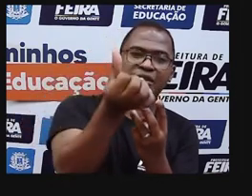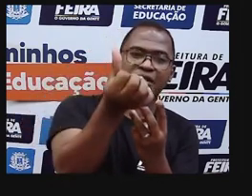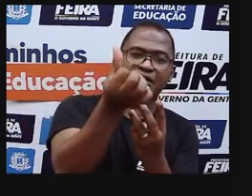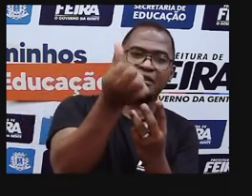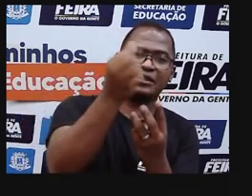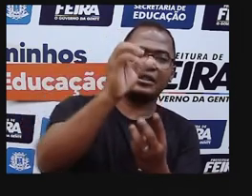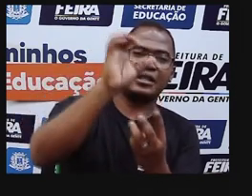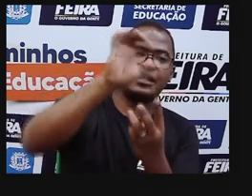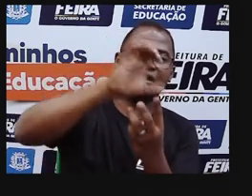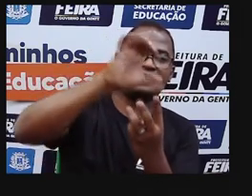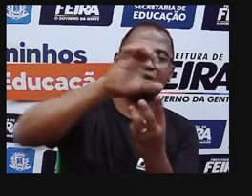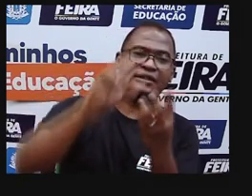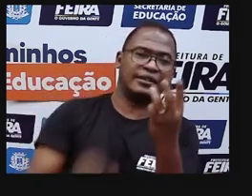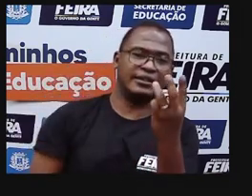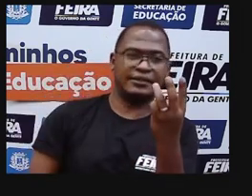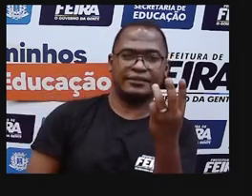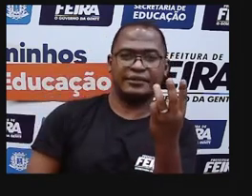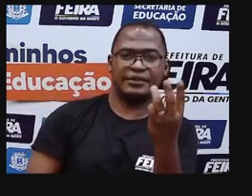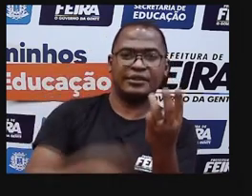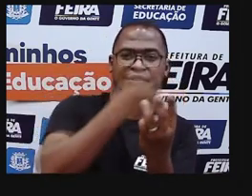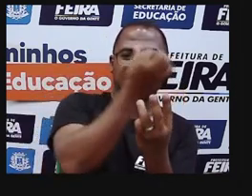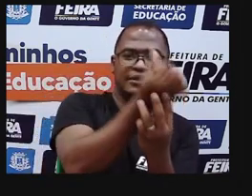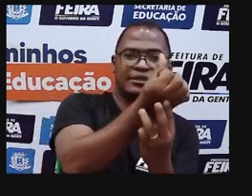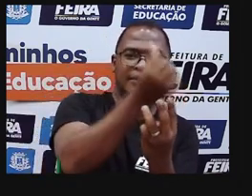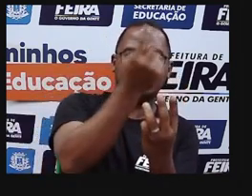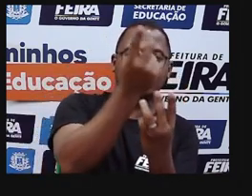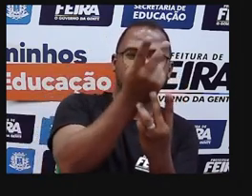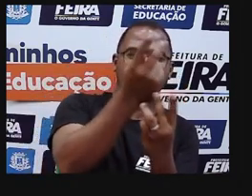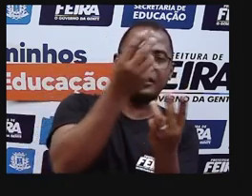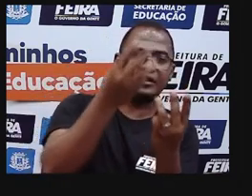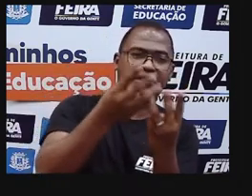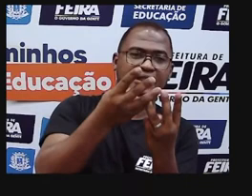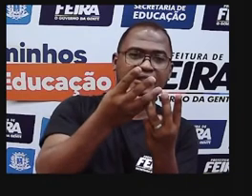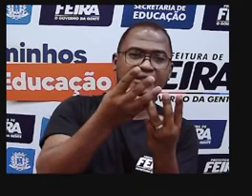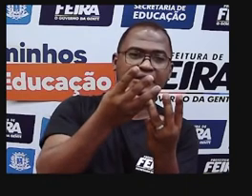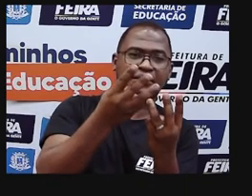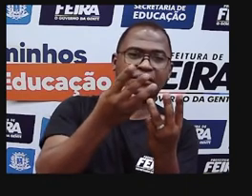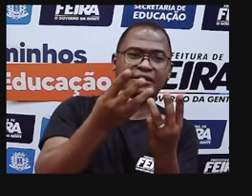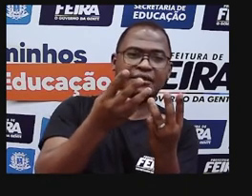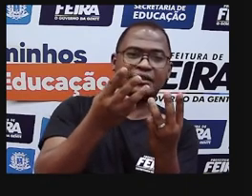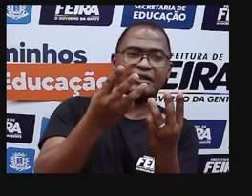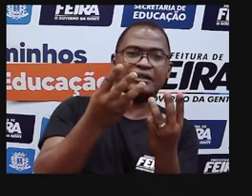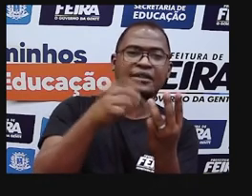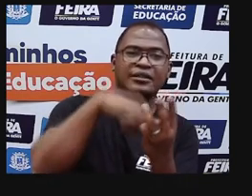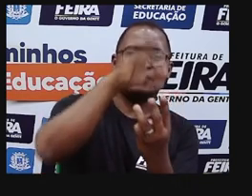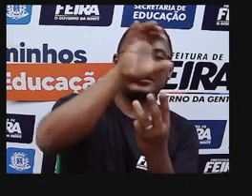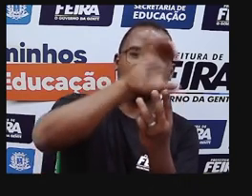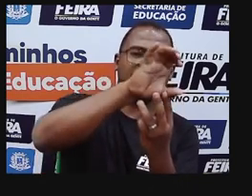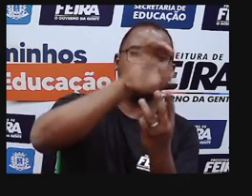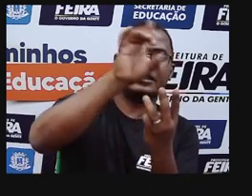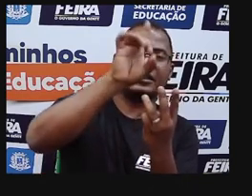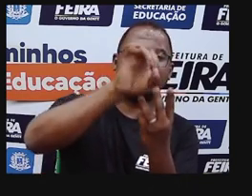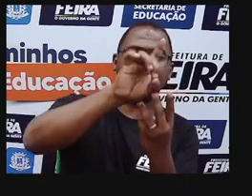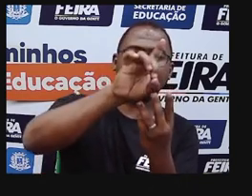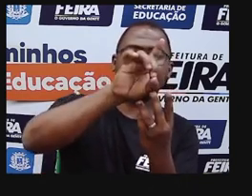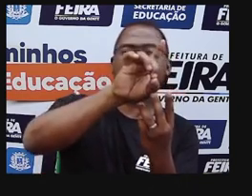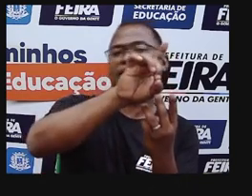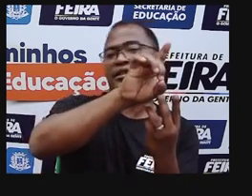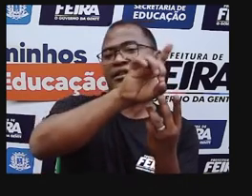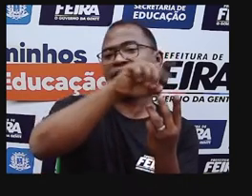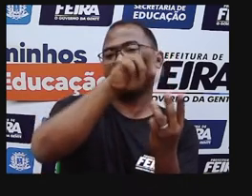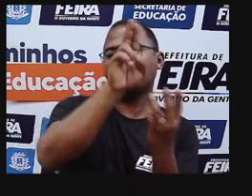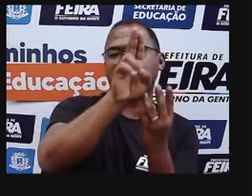a centena. Então, 600 tem seis centenas. Tenho cem, cem, cem,